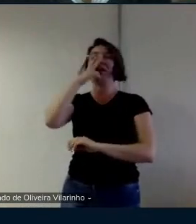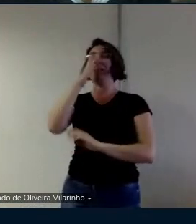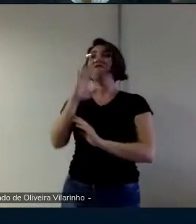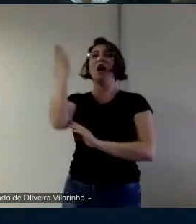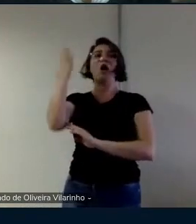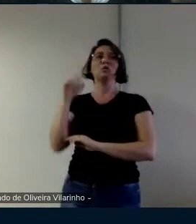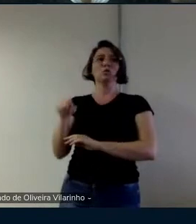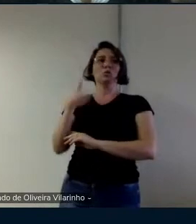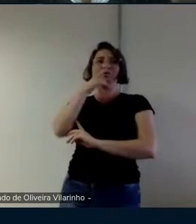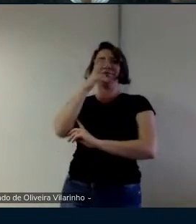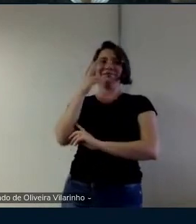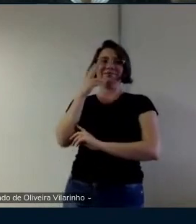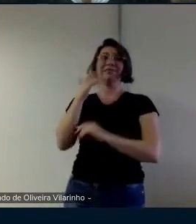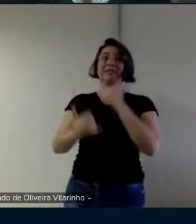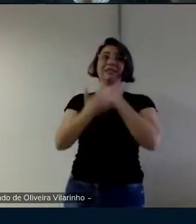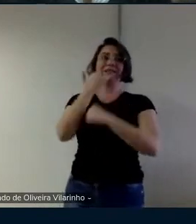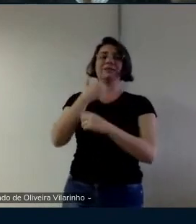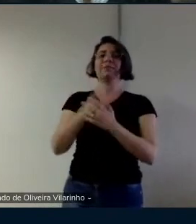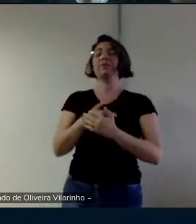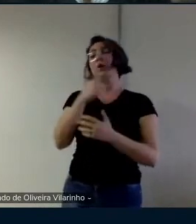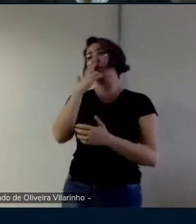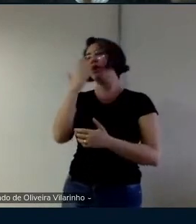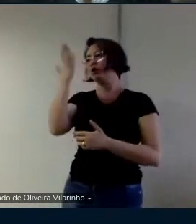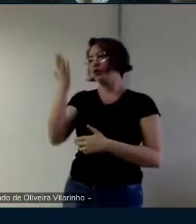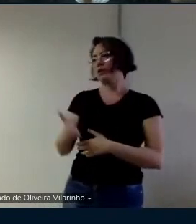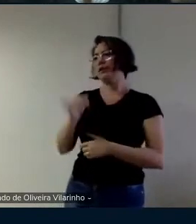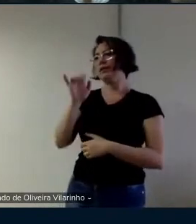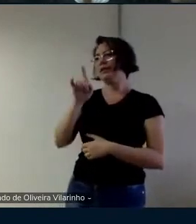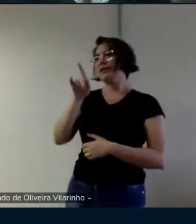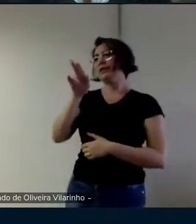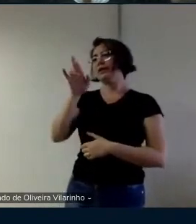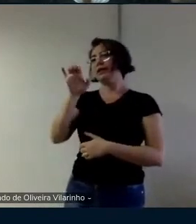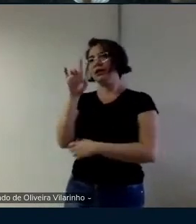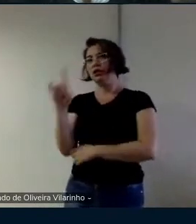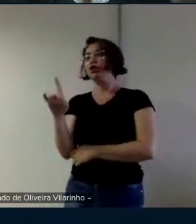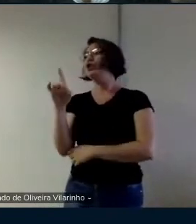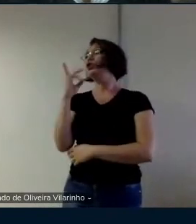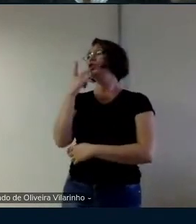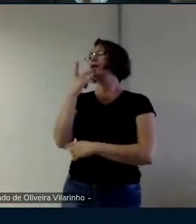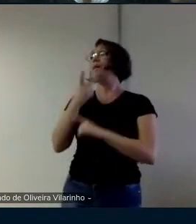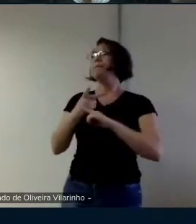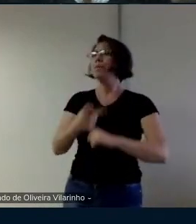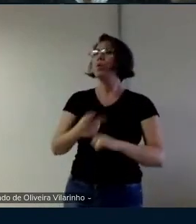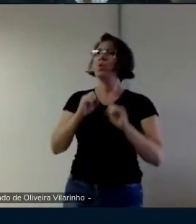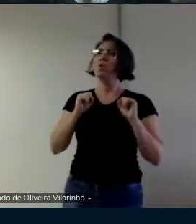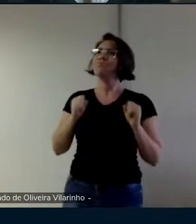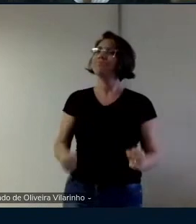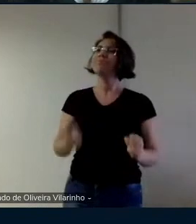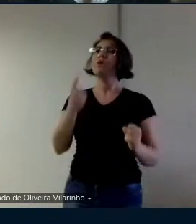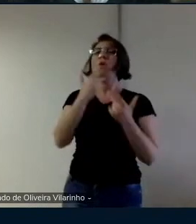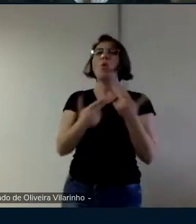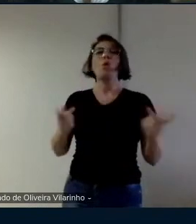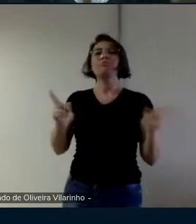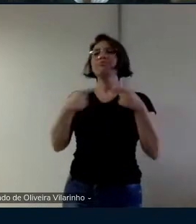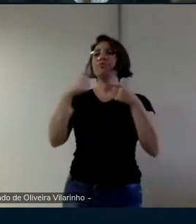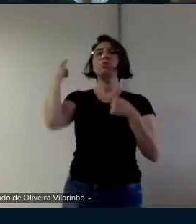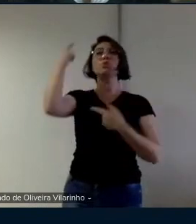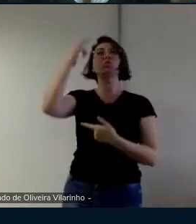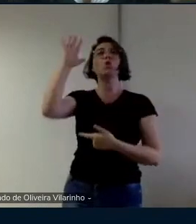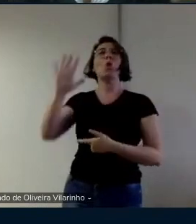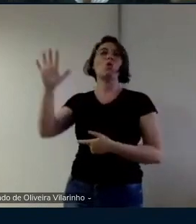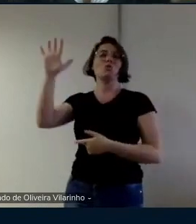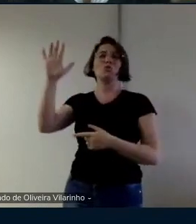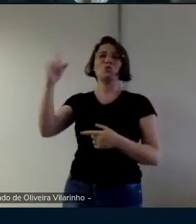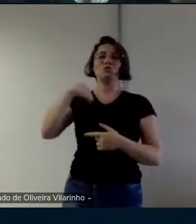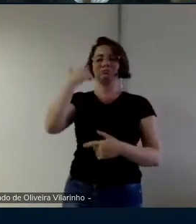e assim eu achei que a Ingrid buscou uma coisa que era um sonho e pra quem tá começando a trabalhar com